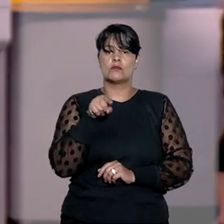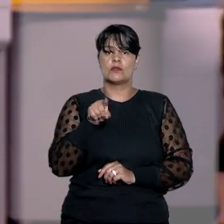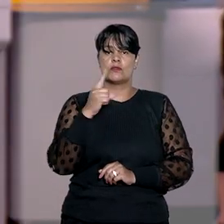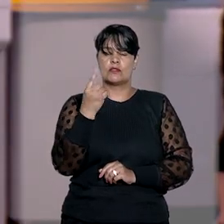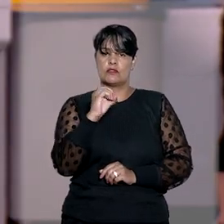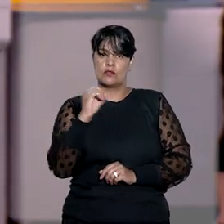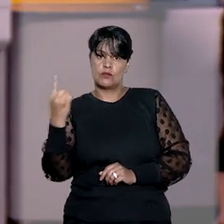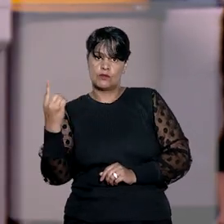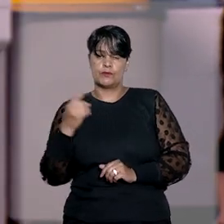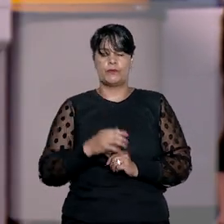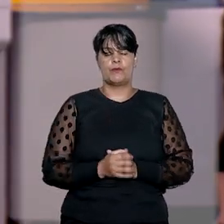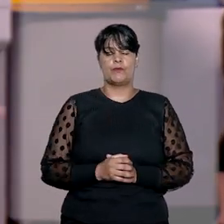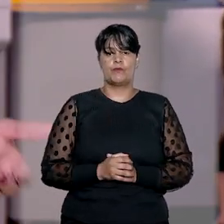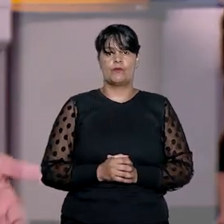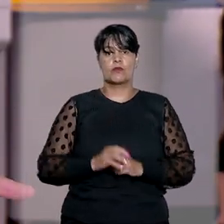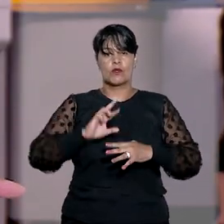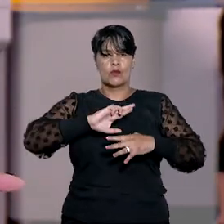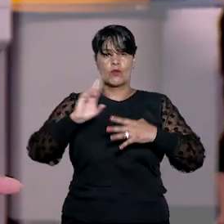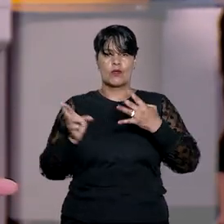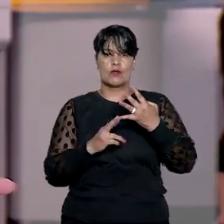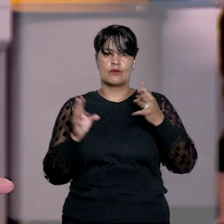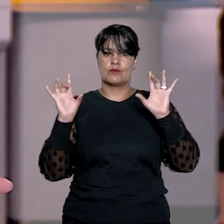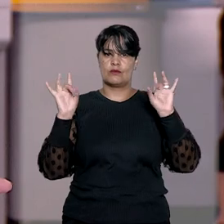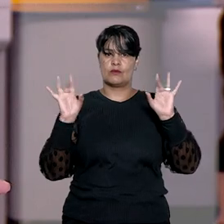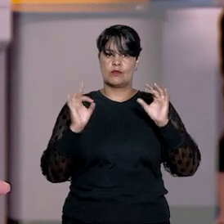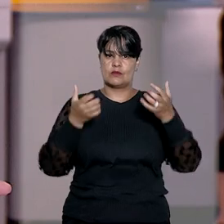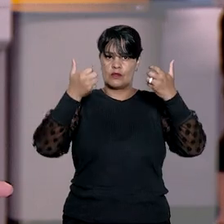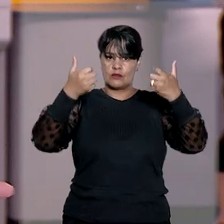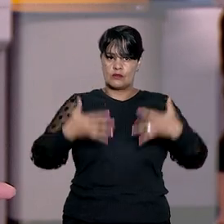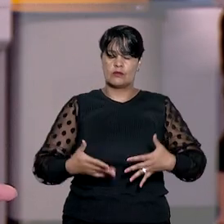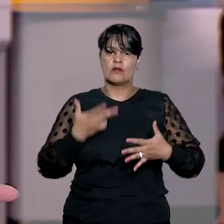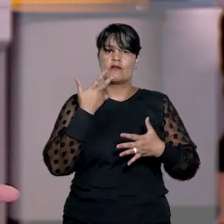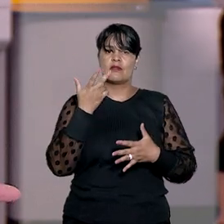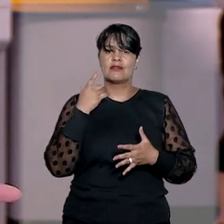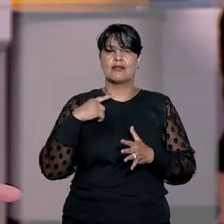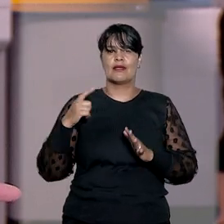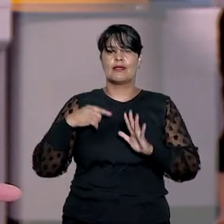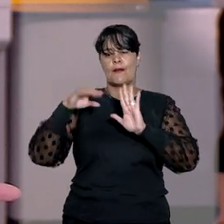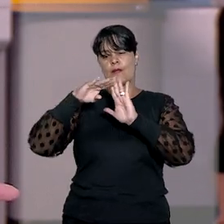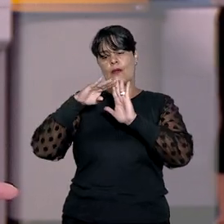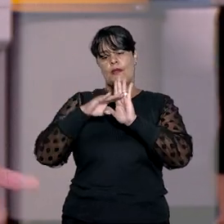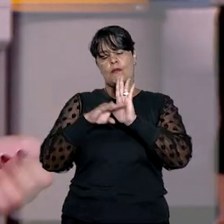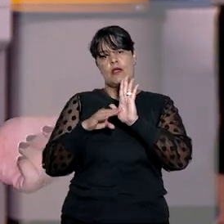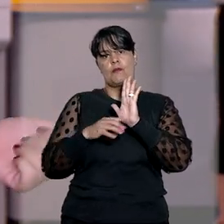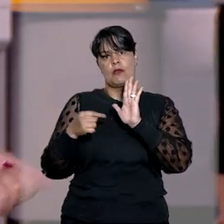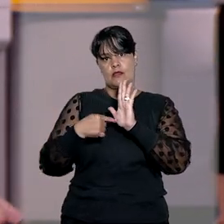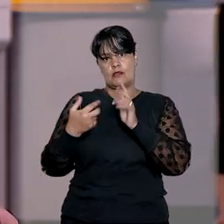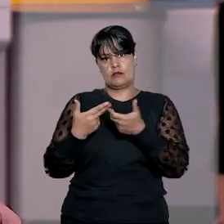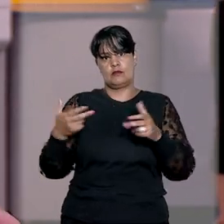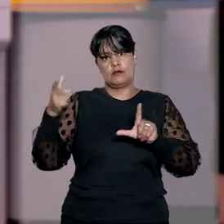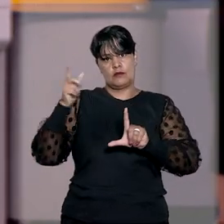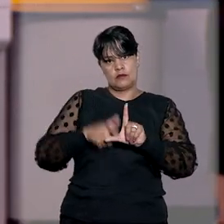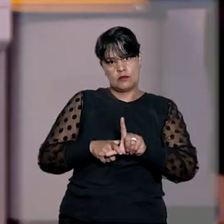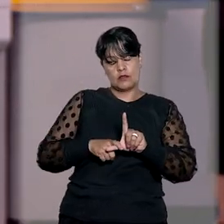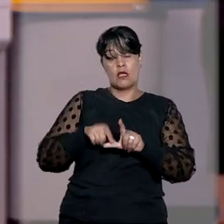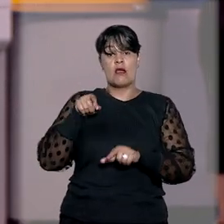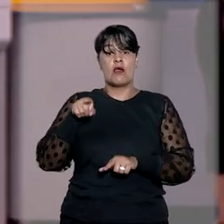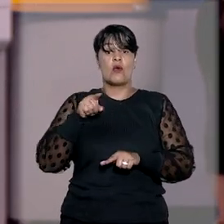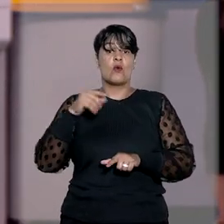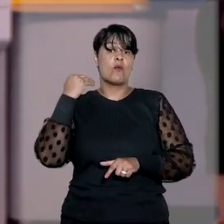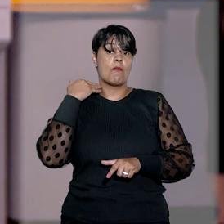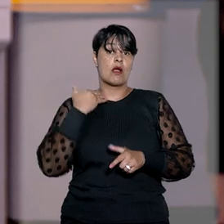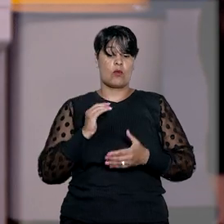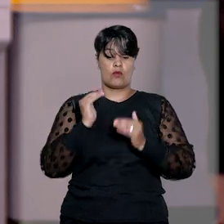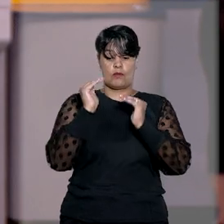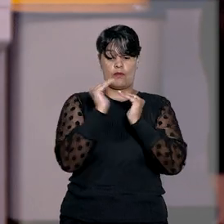caso que originou o recurso especial após a apresentação do quadro de credores pelo administrador judicial, o Banco do Brasil impugnou a